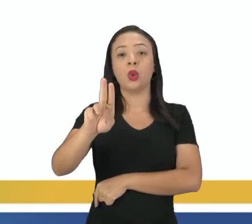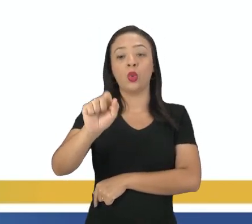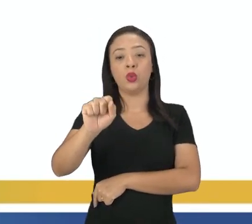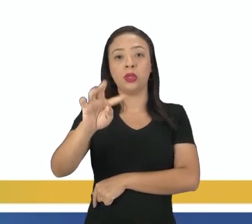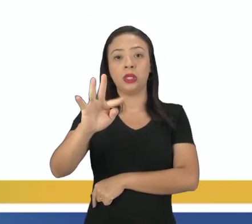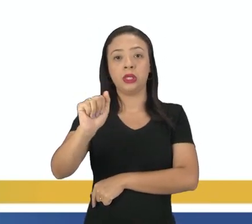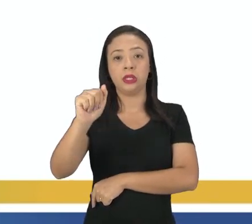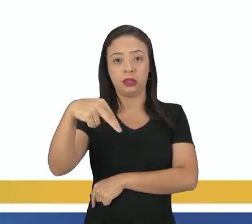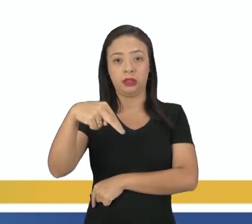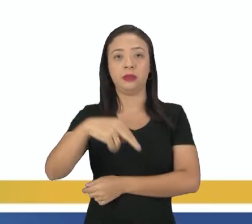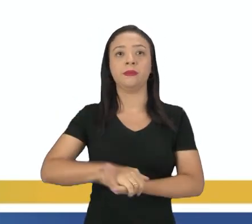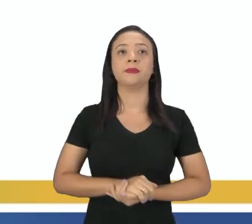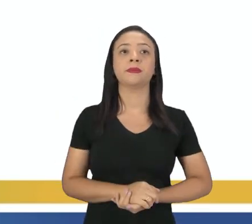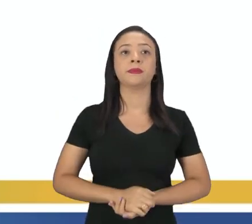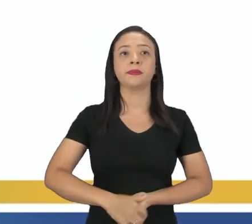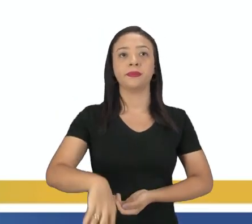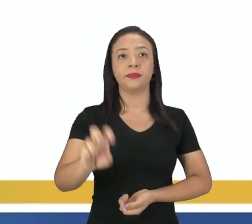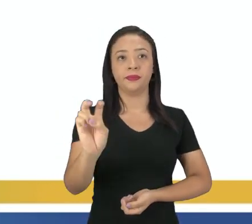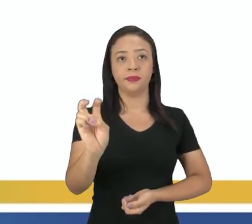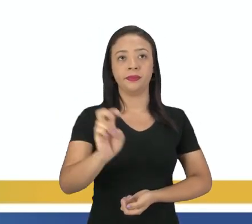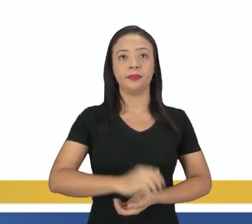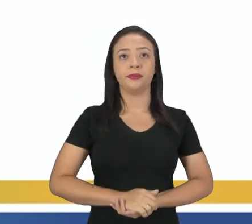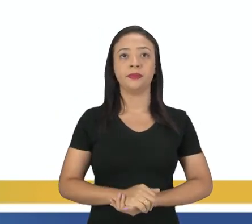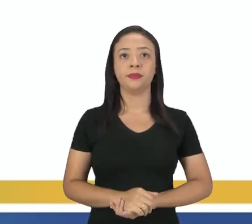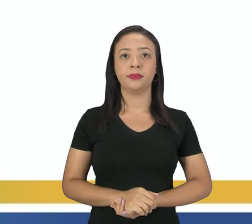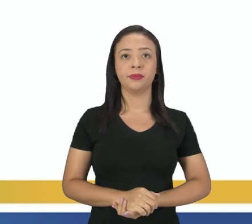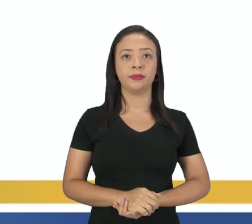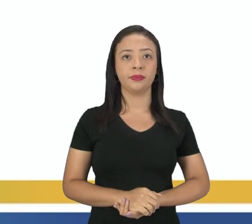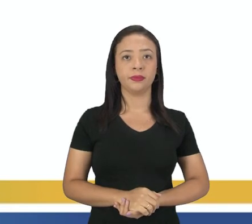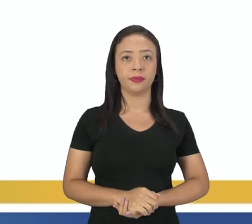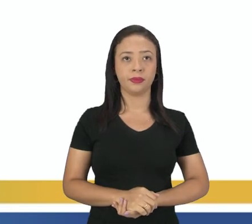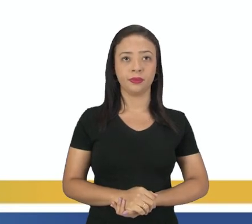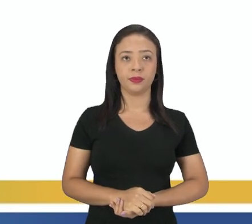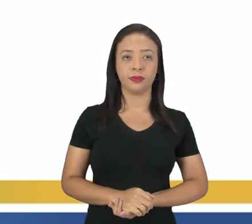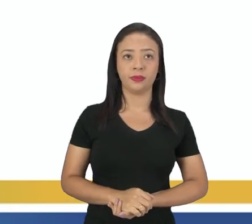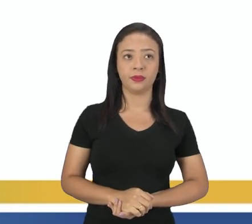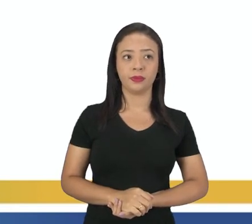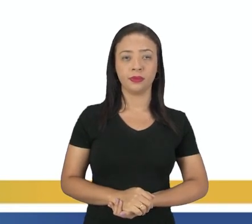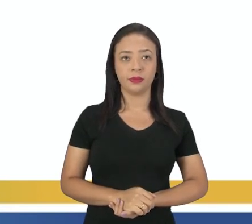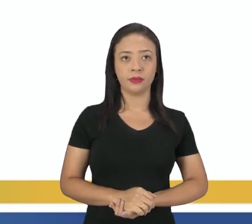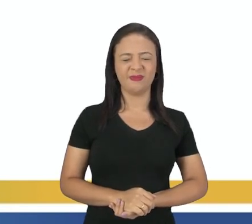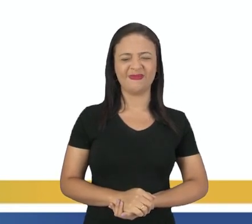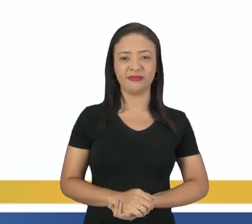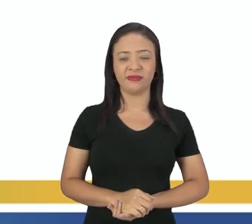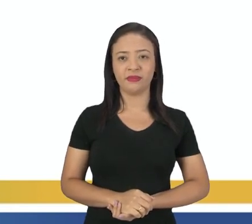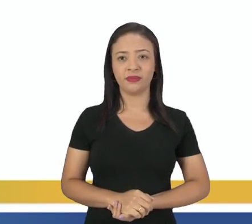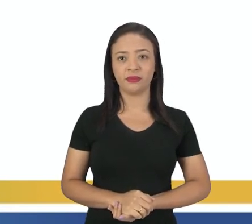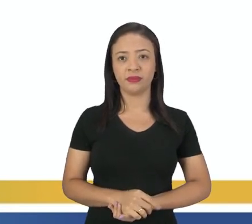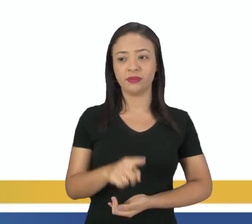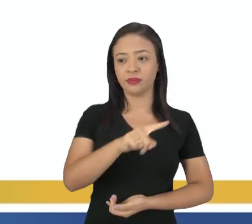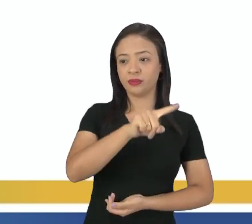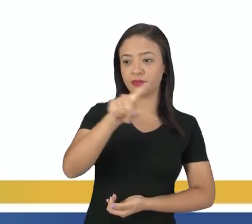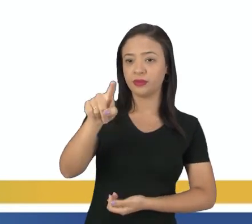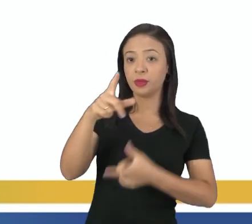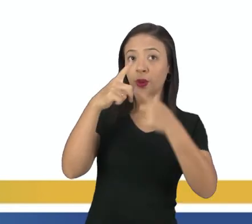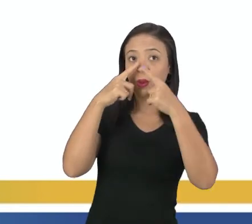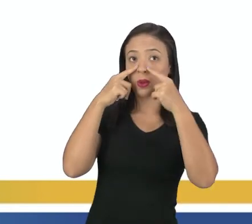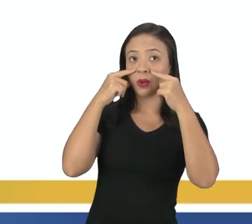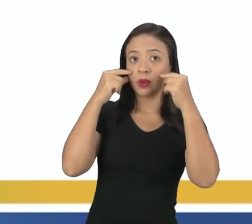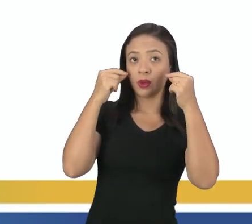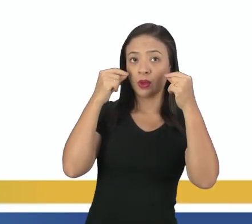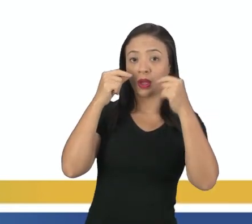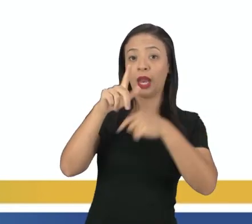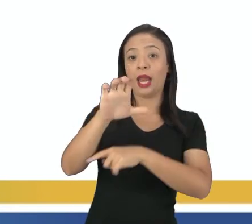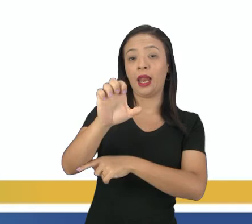né? 5. A los gatos beber leche. A los gatos são eles, les gusta, né?